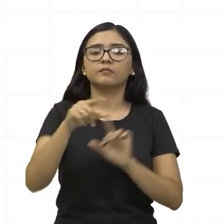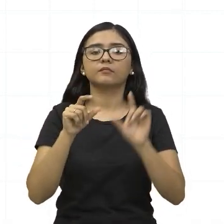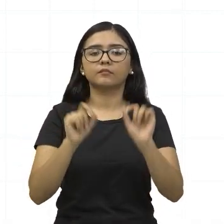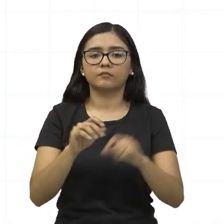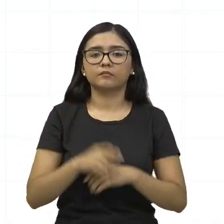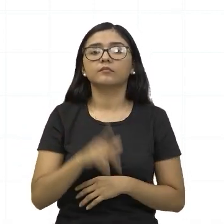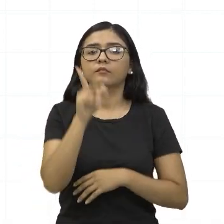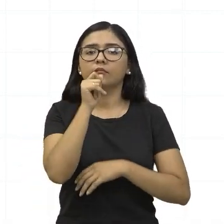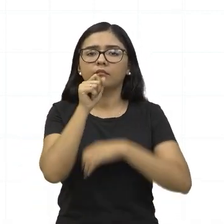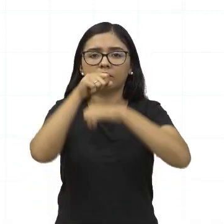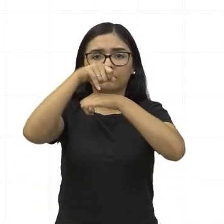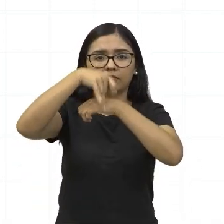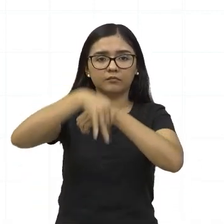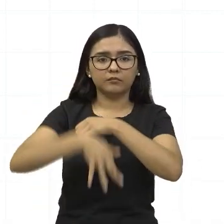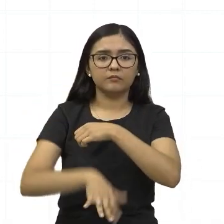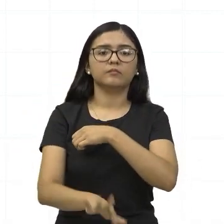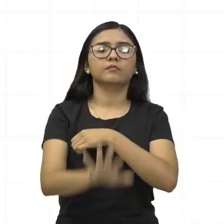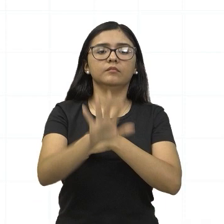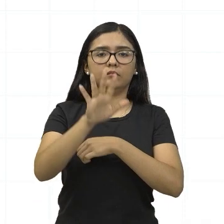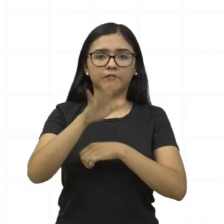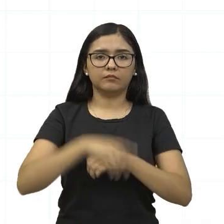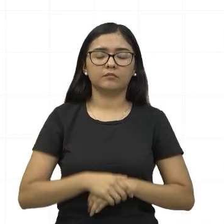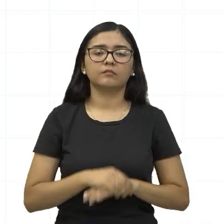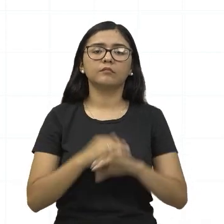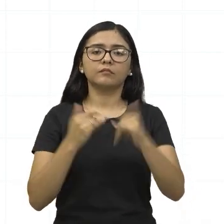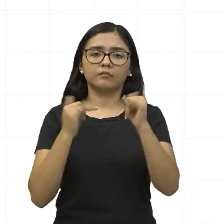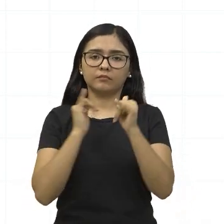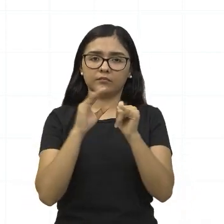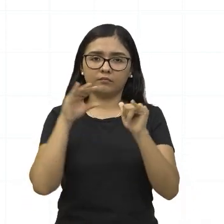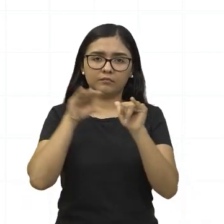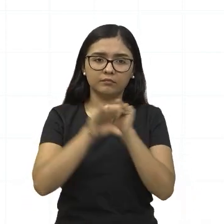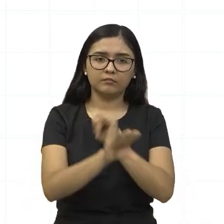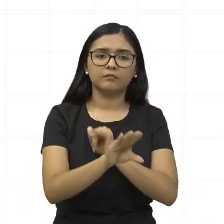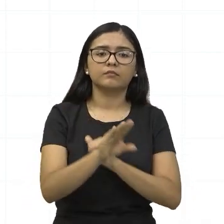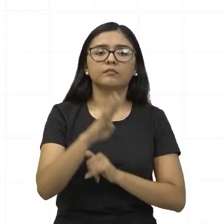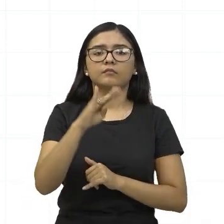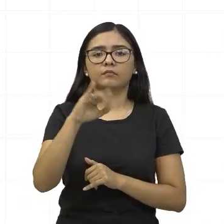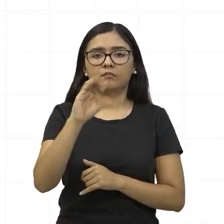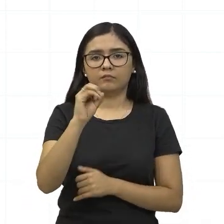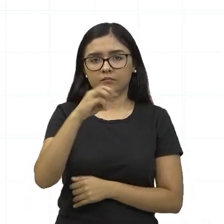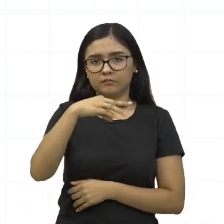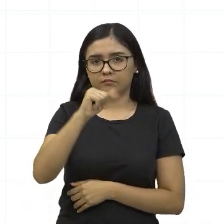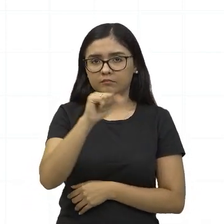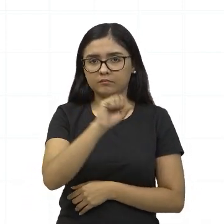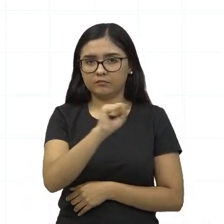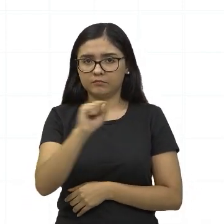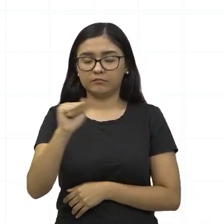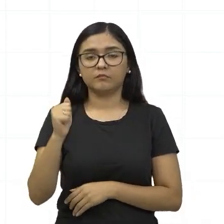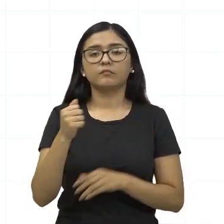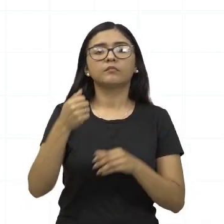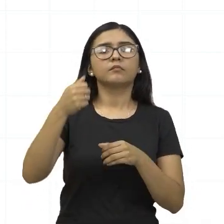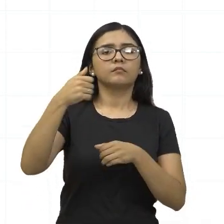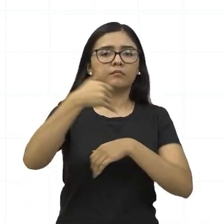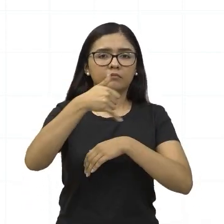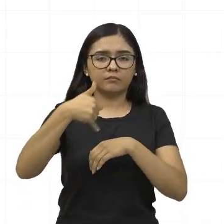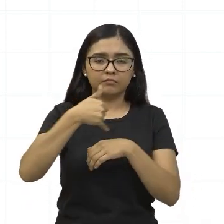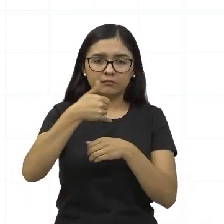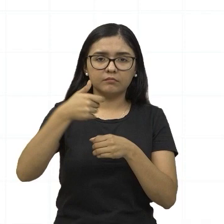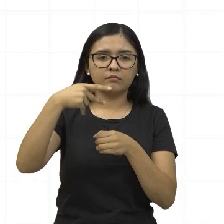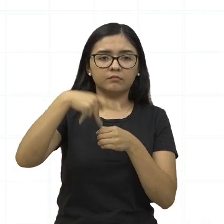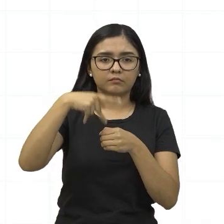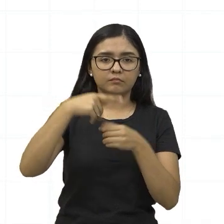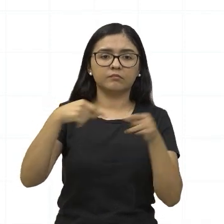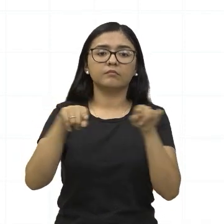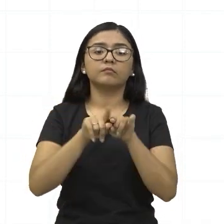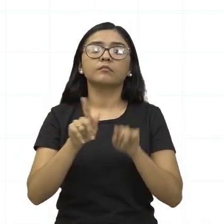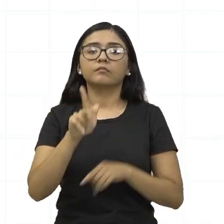hidrelétricas, termoelétricas, biomassa, óleo diesel e gás natural.